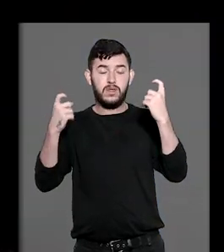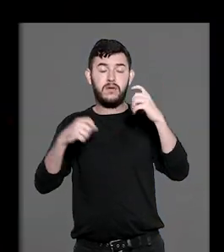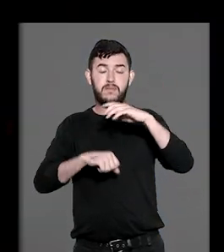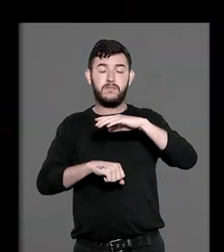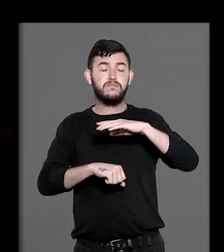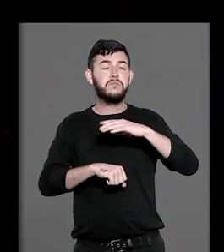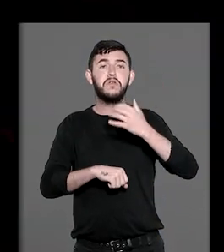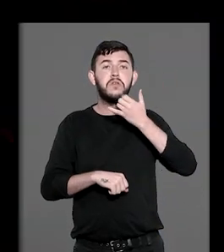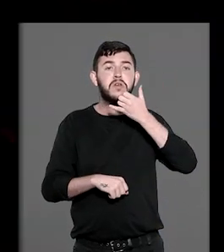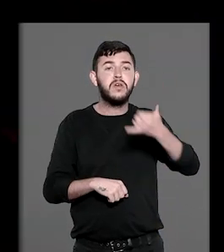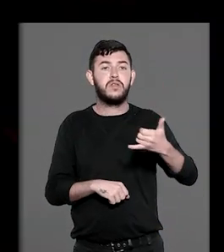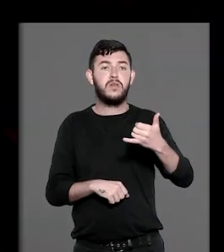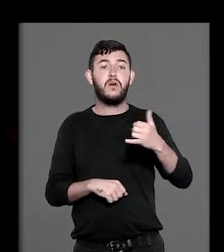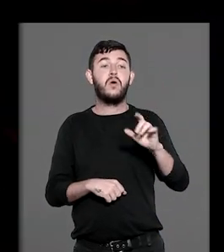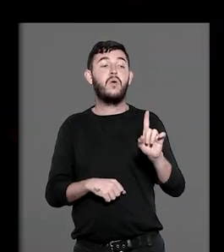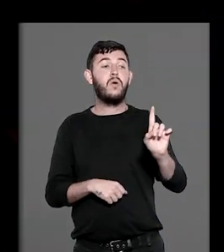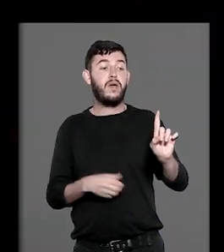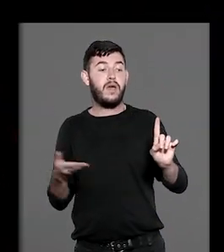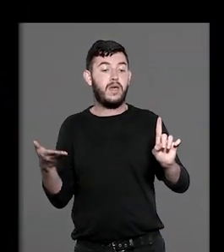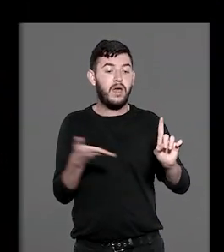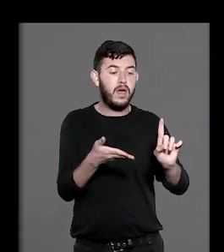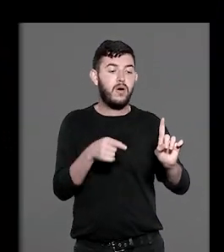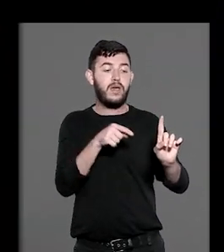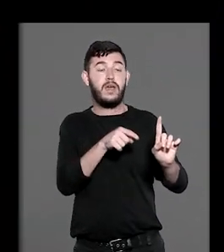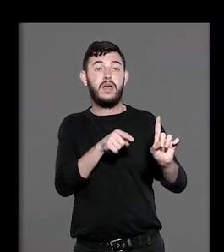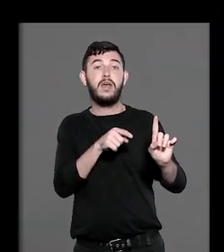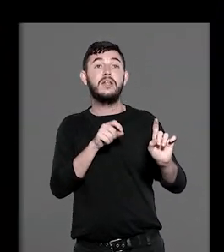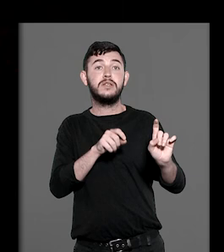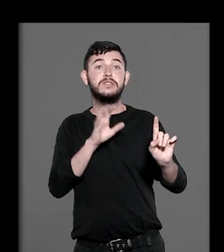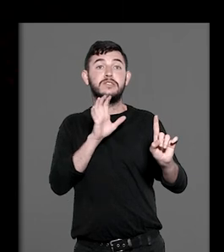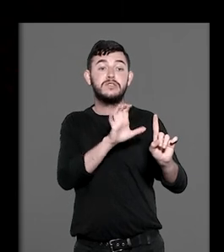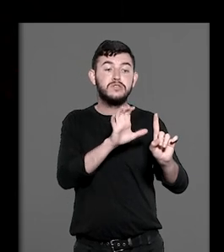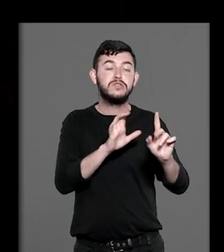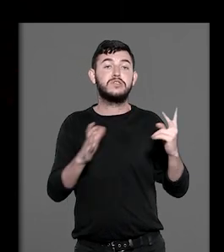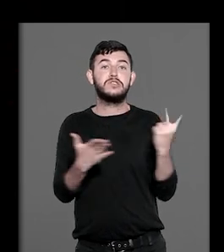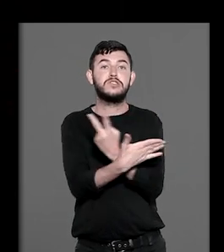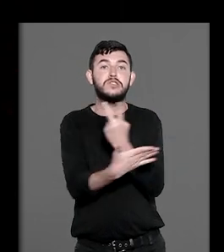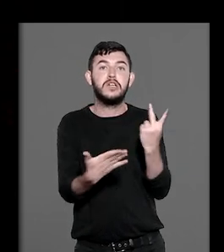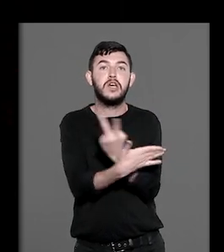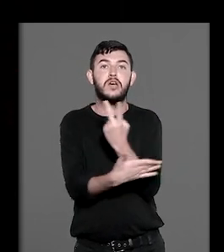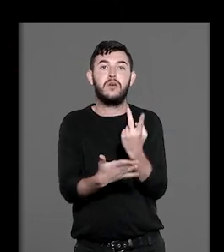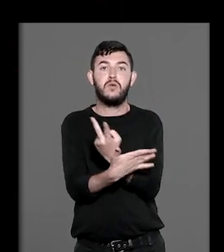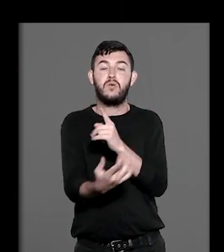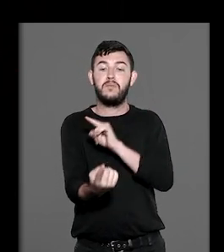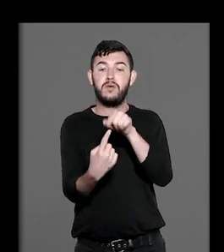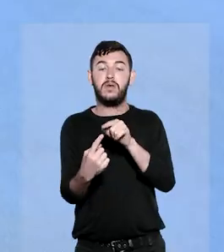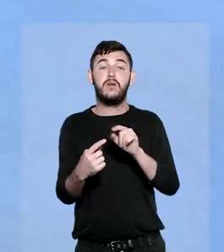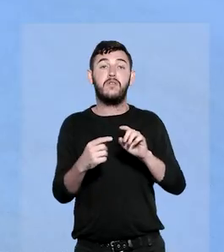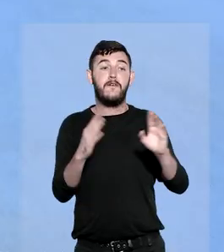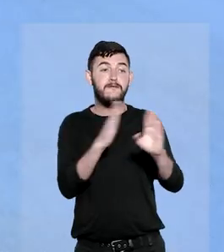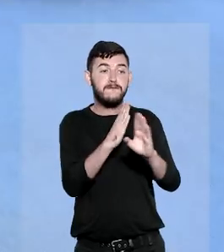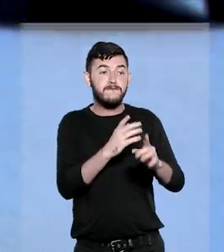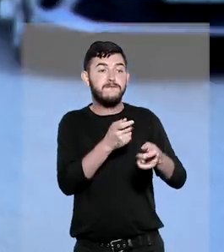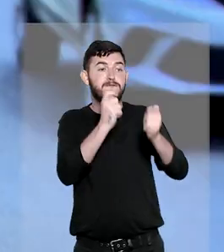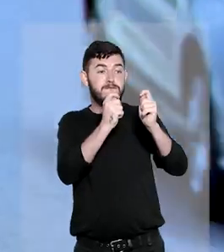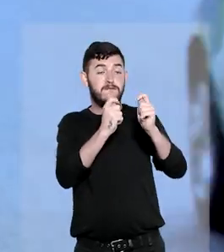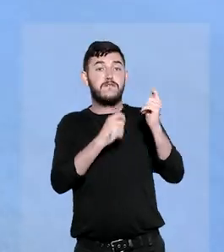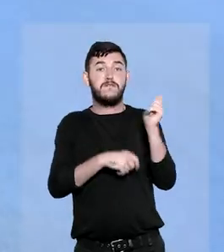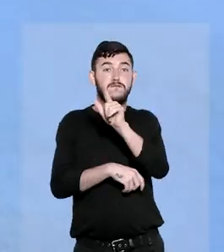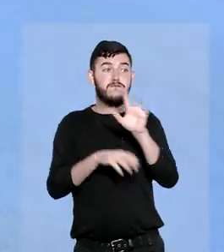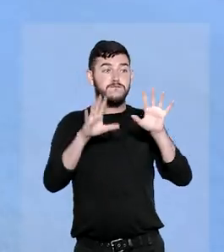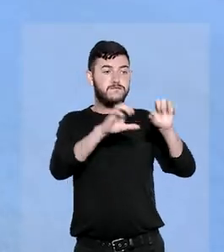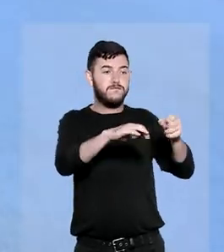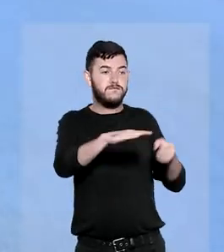o autor da ligação, Correl, no processo, foi induzido em erro para que se configurasse a prisão em flagrante. Segundo o processo,